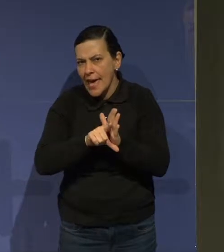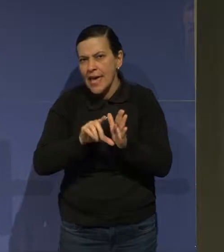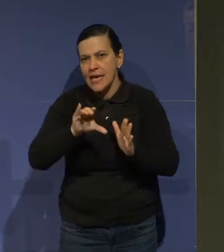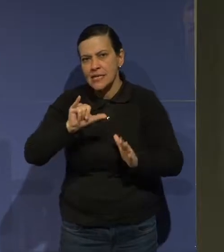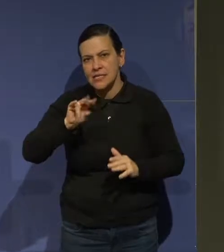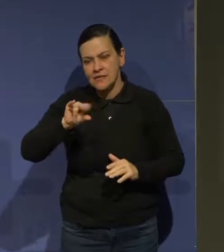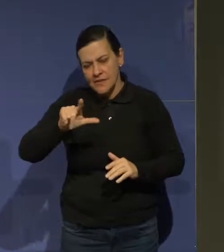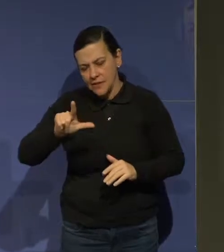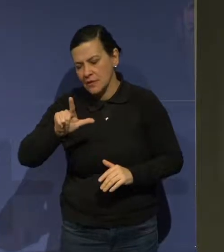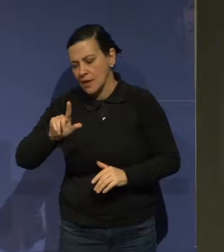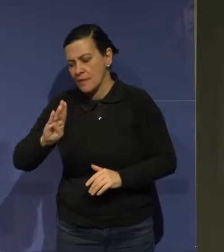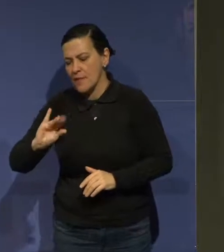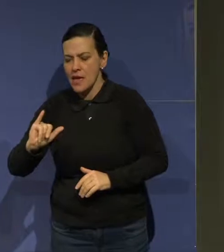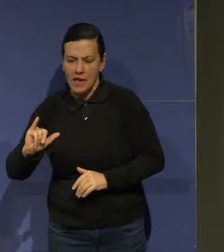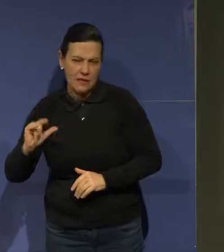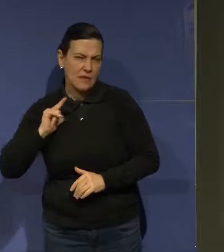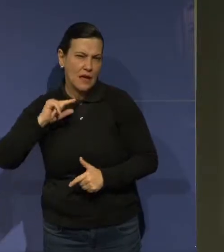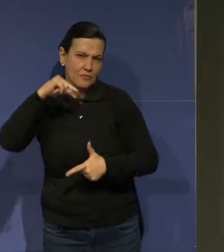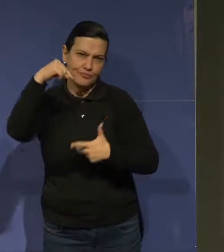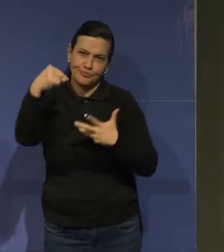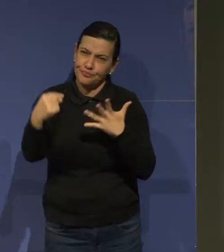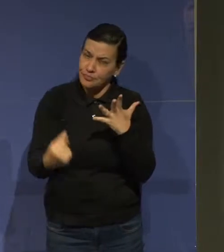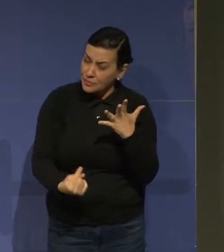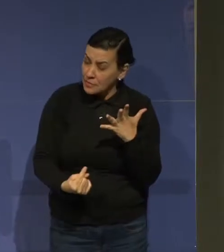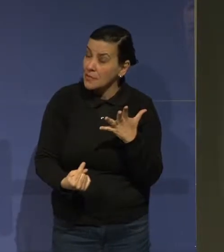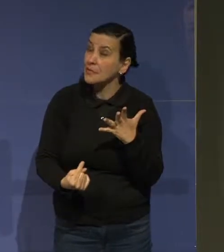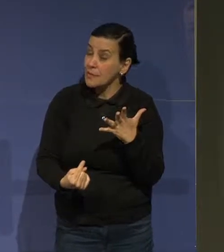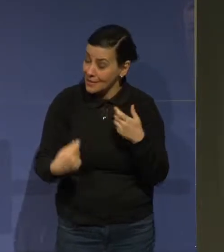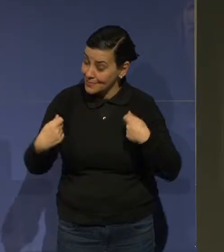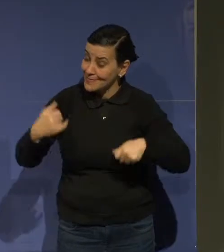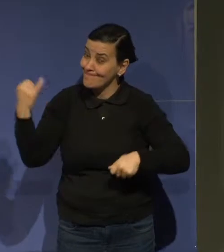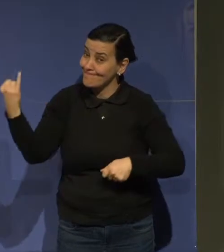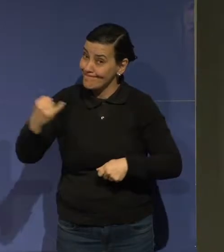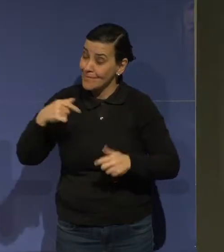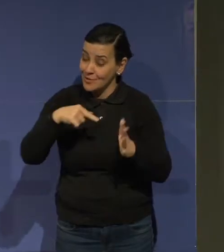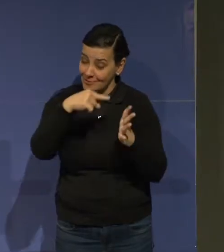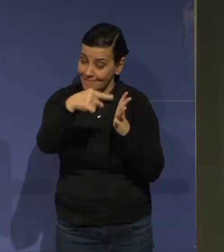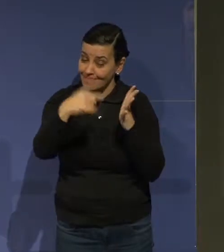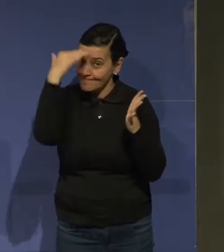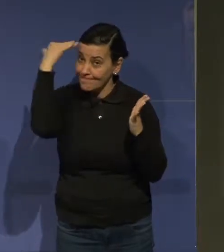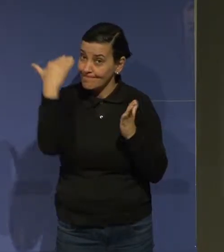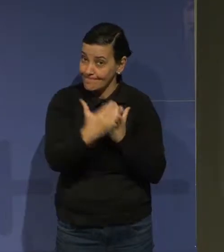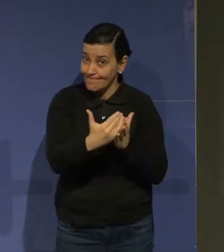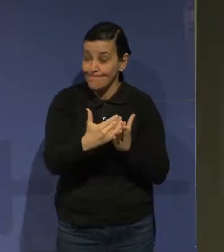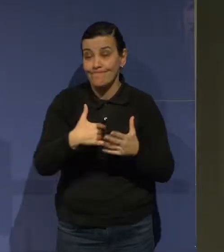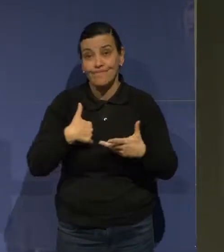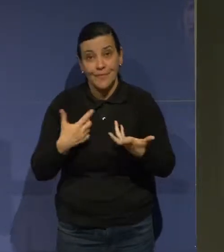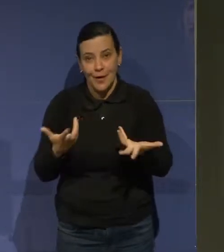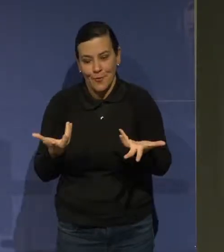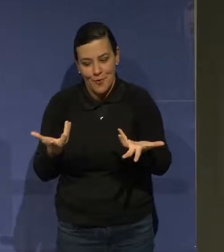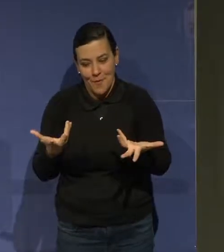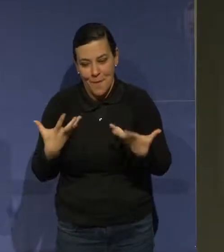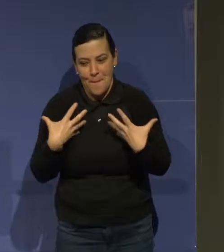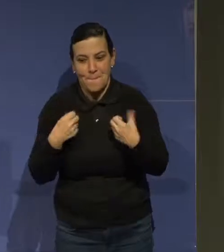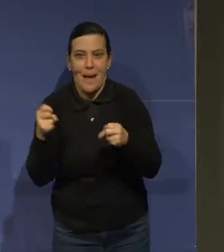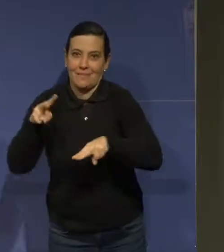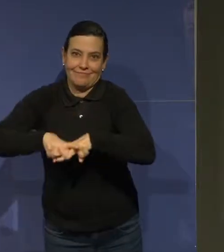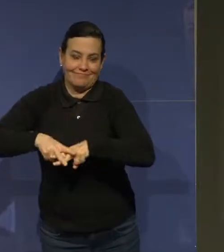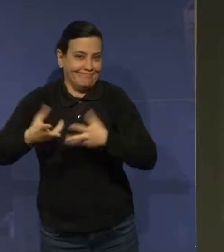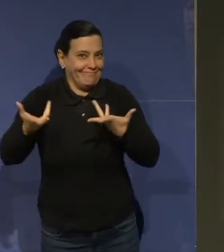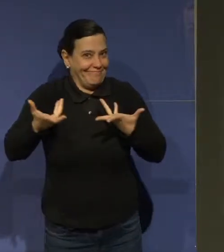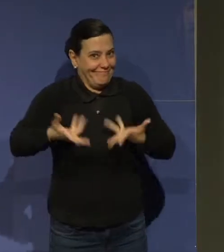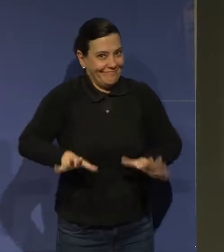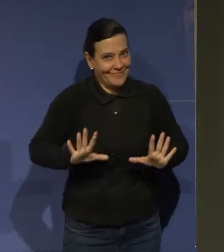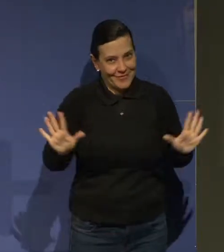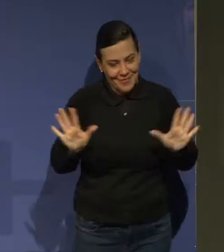LBI, mas vamos começar a criminalizar. Vamos lá. Eu, como não quero ir preso, a gente está fazendo a nossa lição de